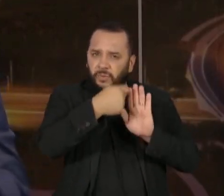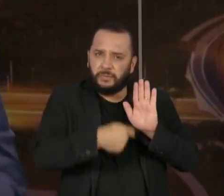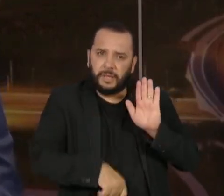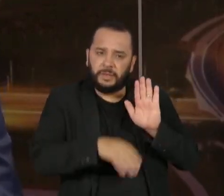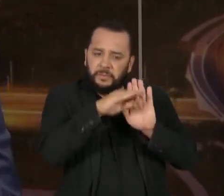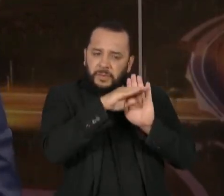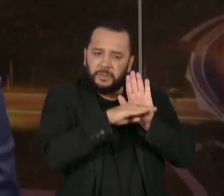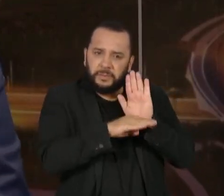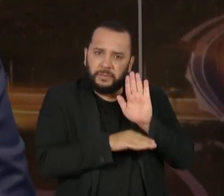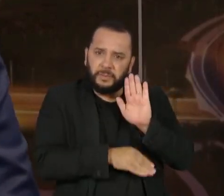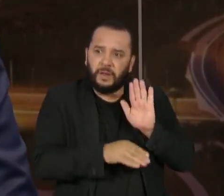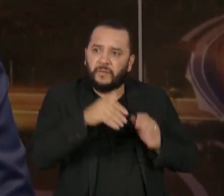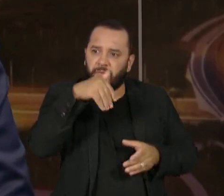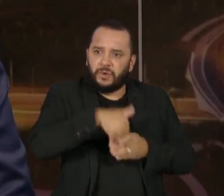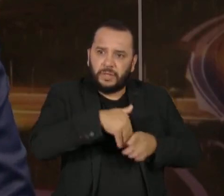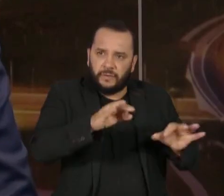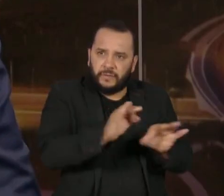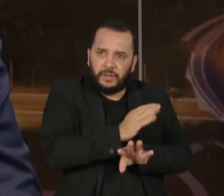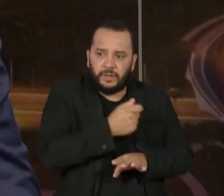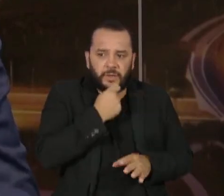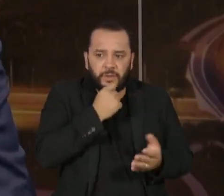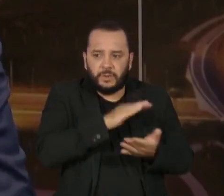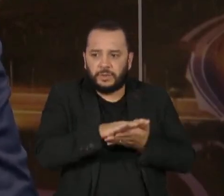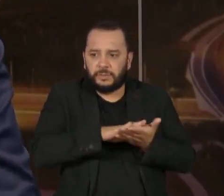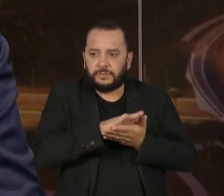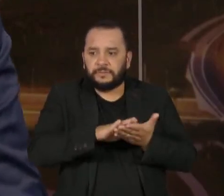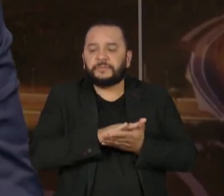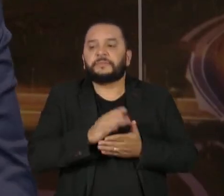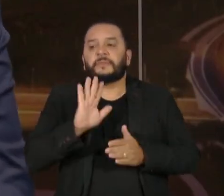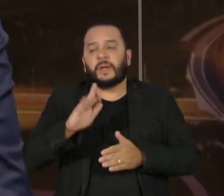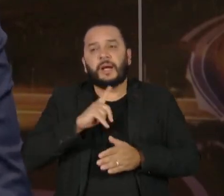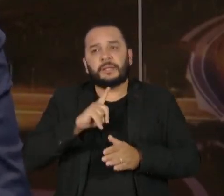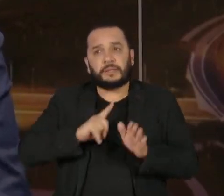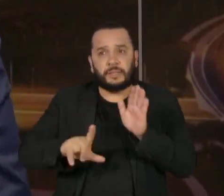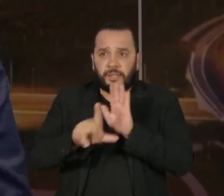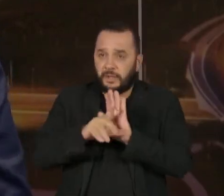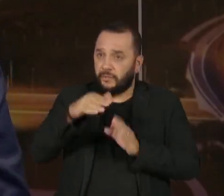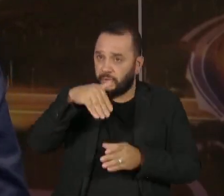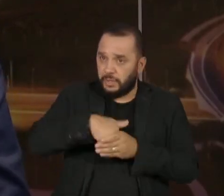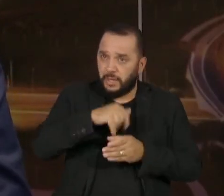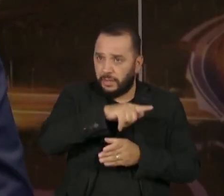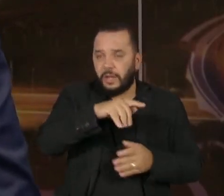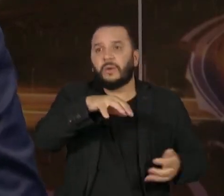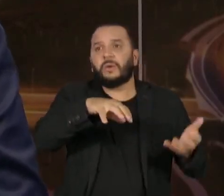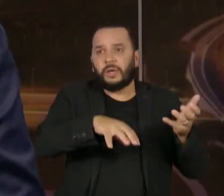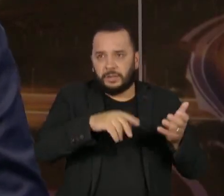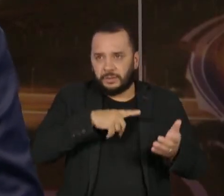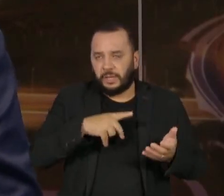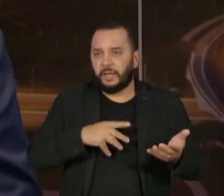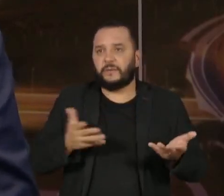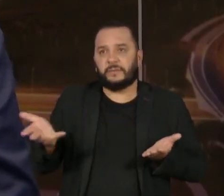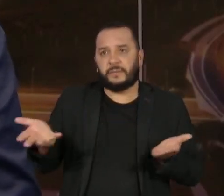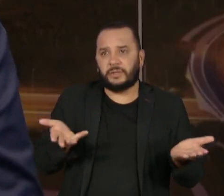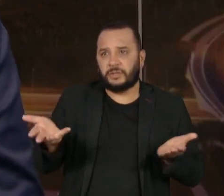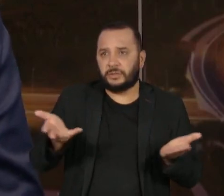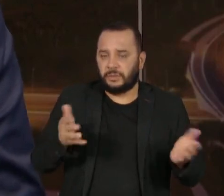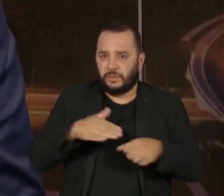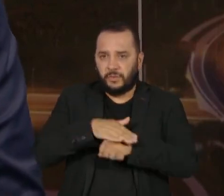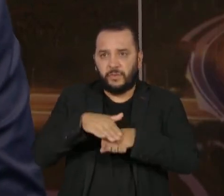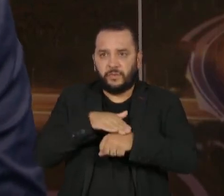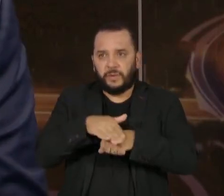forma, a lei que foi votada no Congresso teve uma mediação e uma negociação com os governadores. Mas, por exemplo,